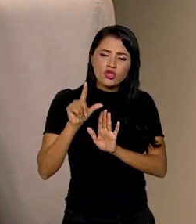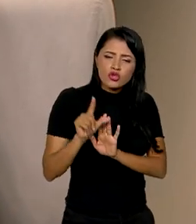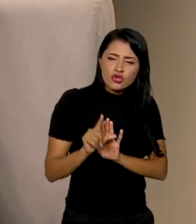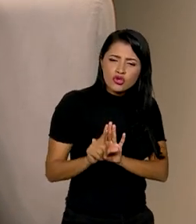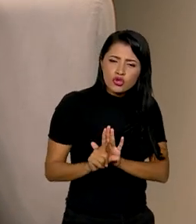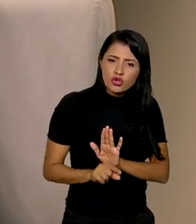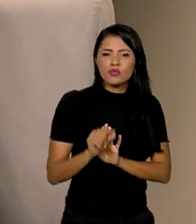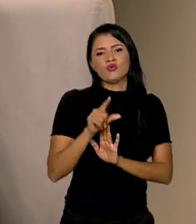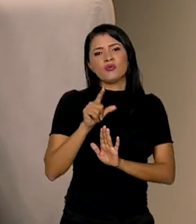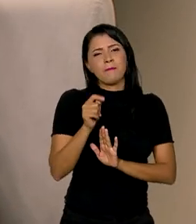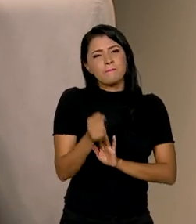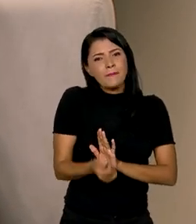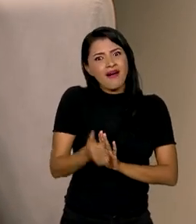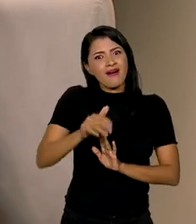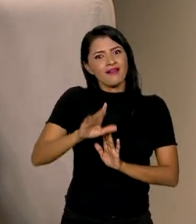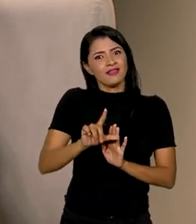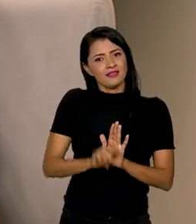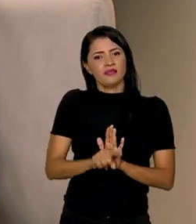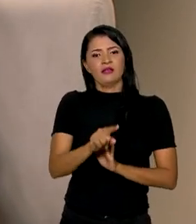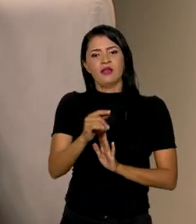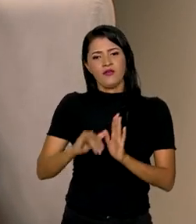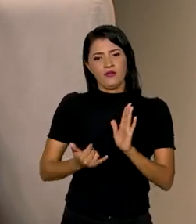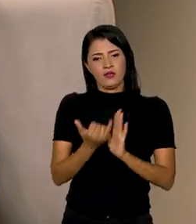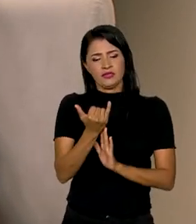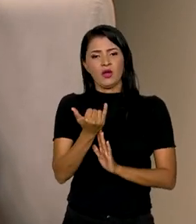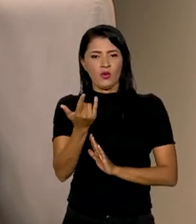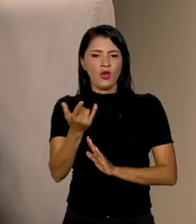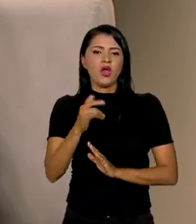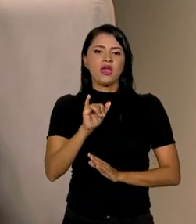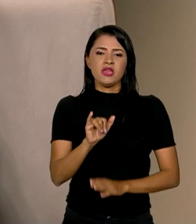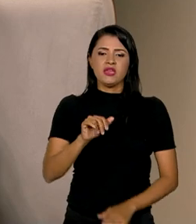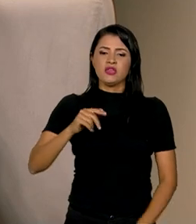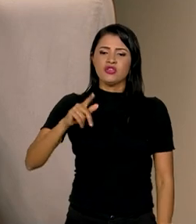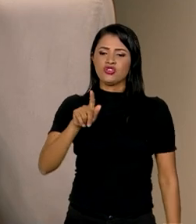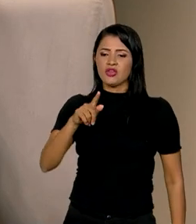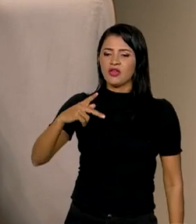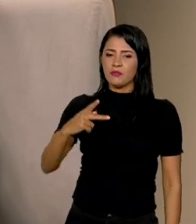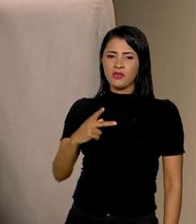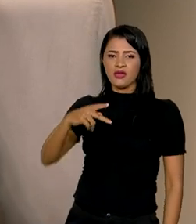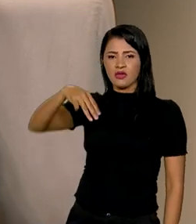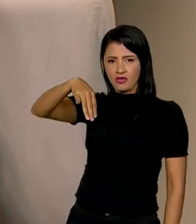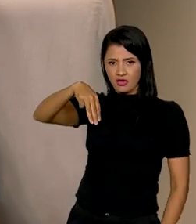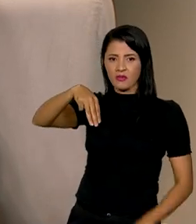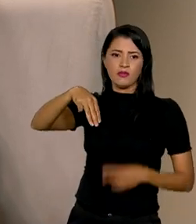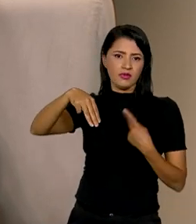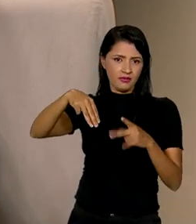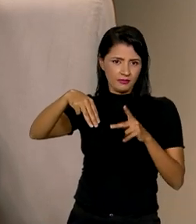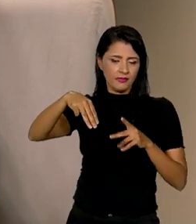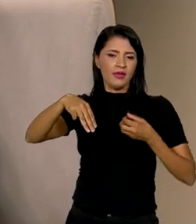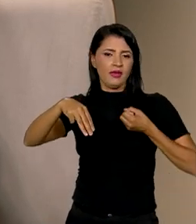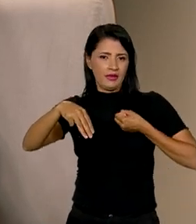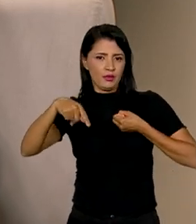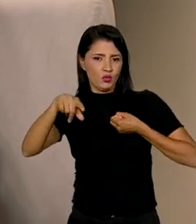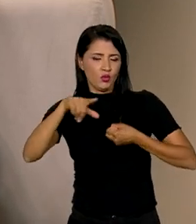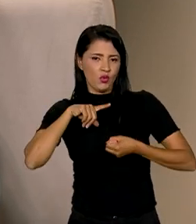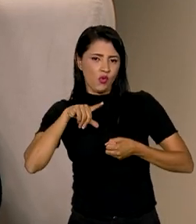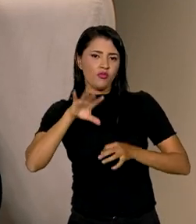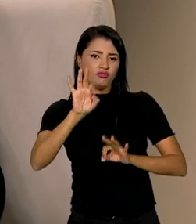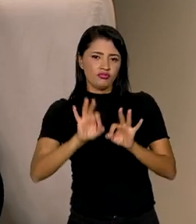pouco mais forte a inflação. O dado do IGPM, que a gente chama a